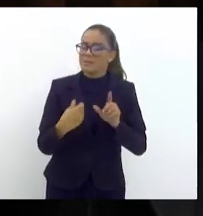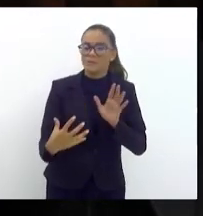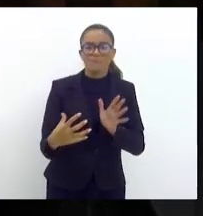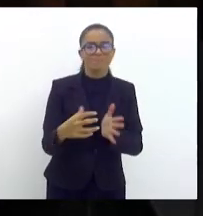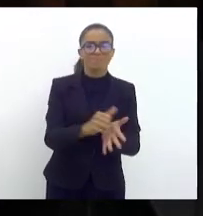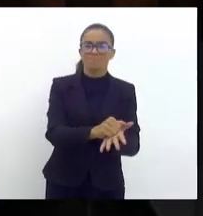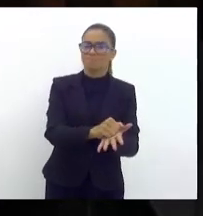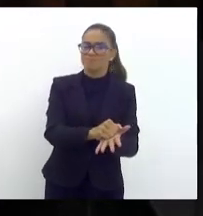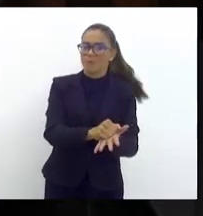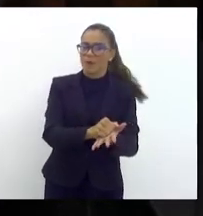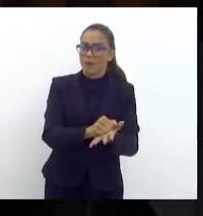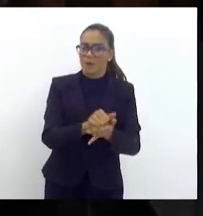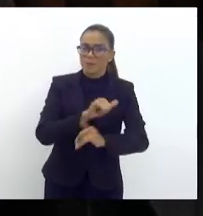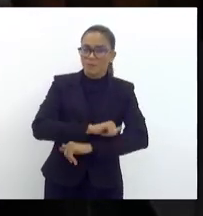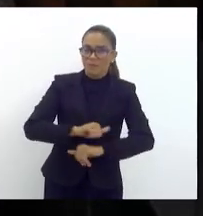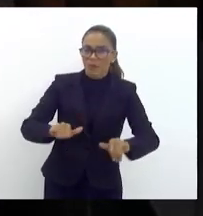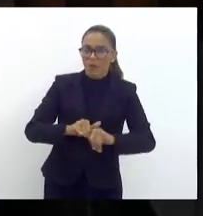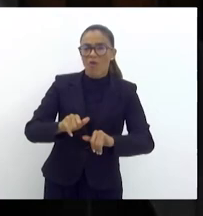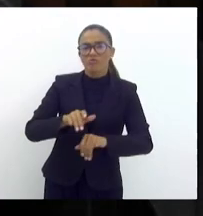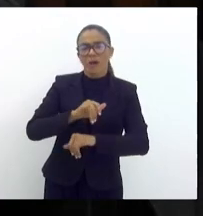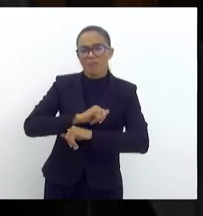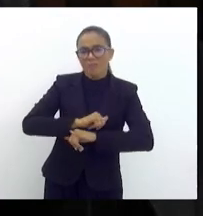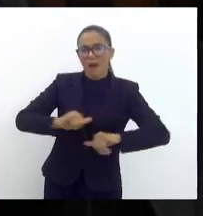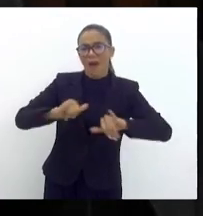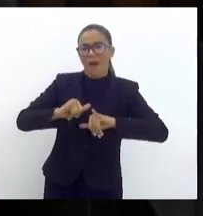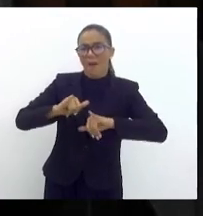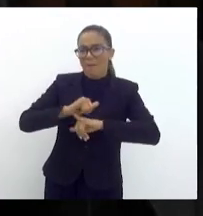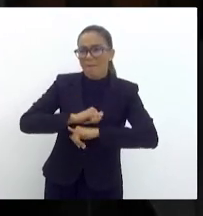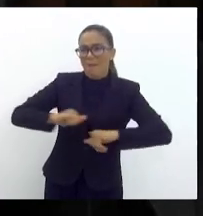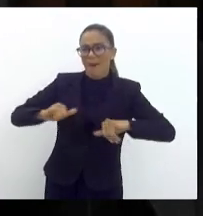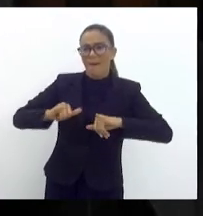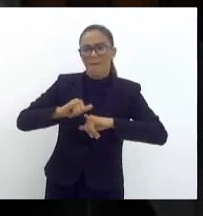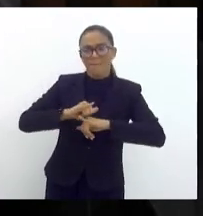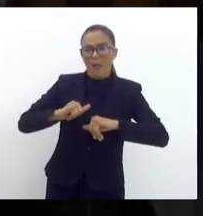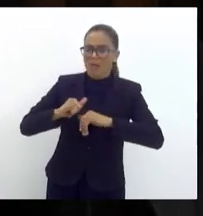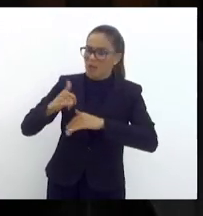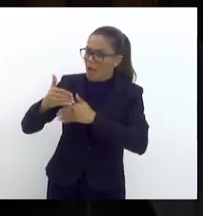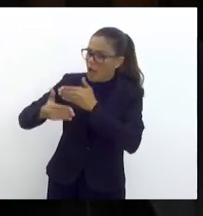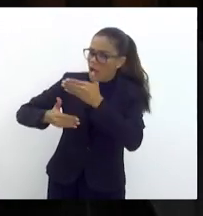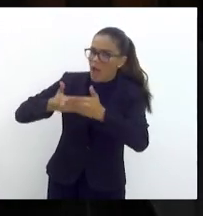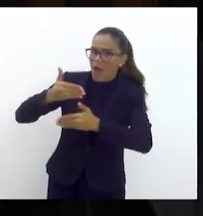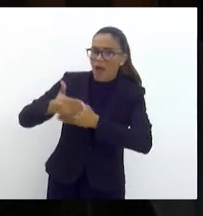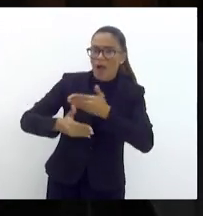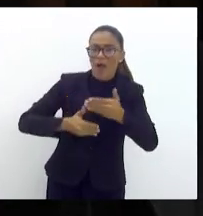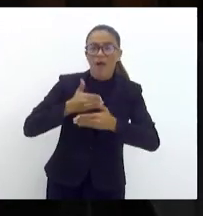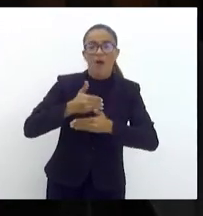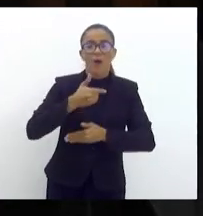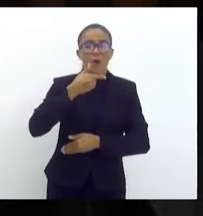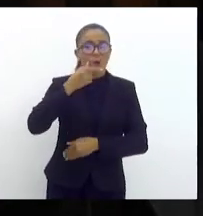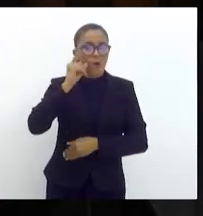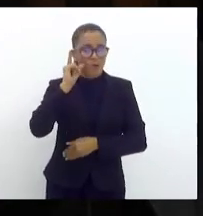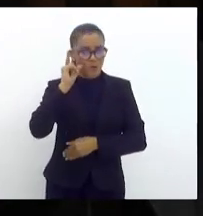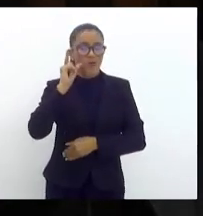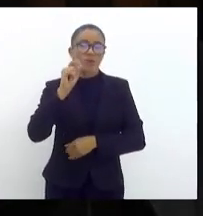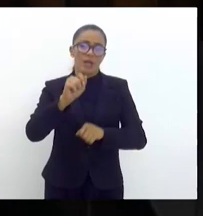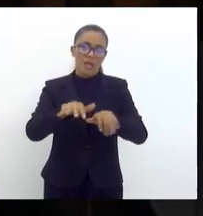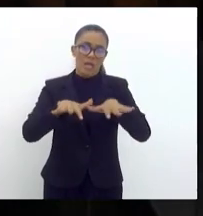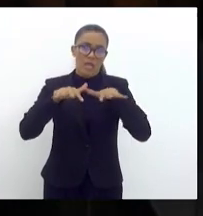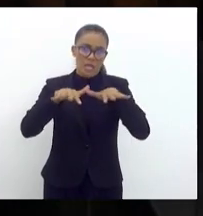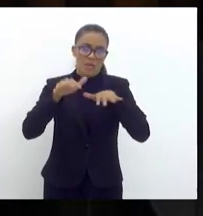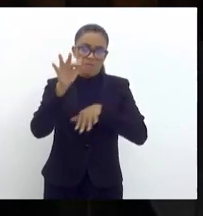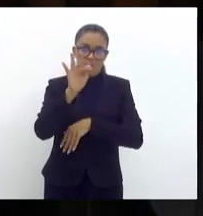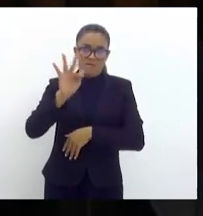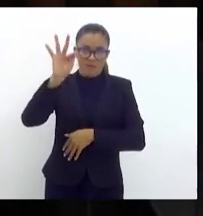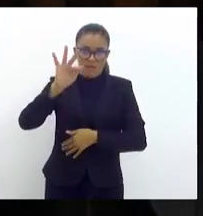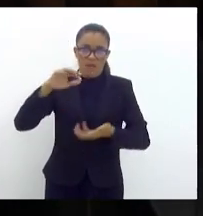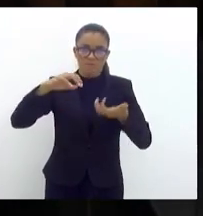que eu venho alertando de algum tempo. Ontem, a Câmara Federal, como bem